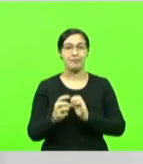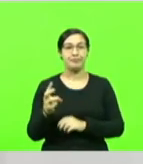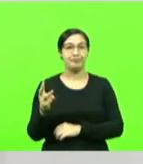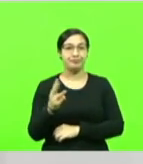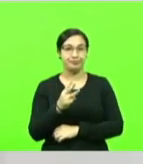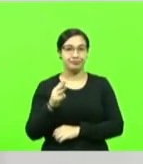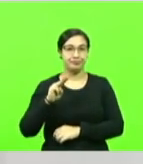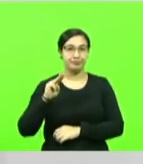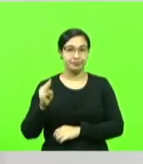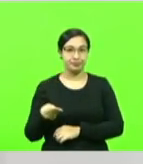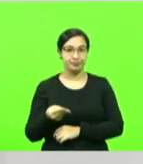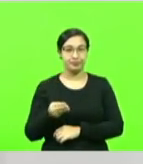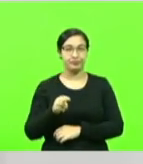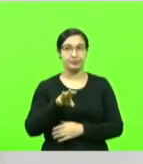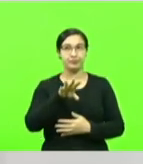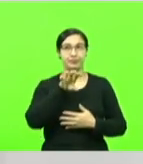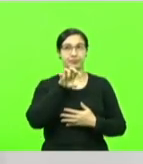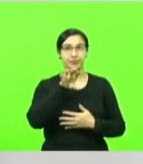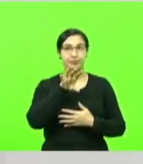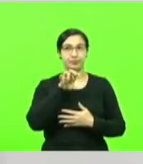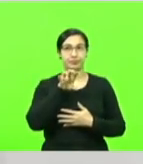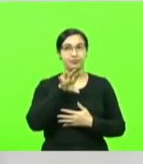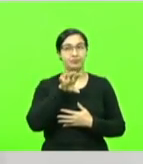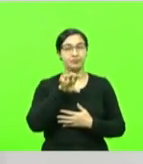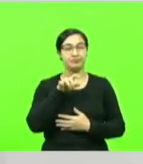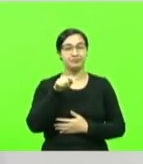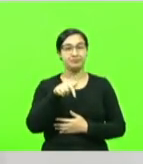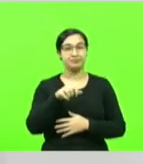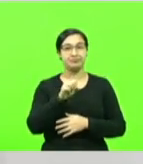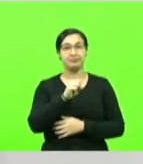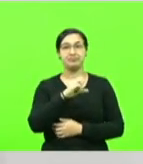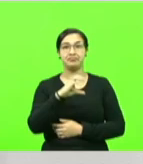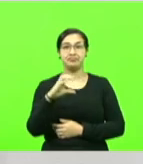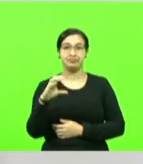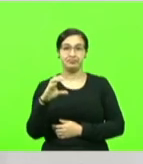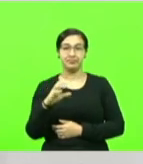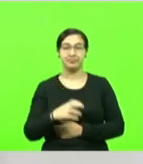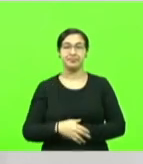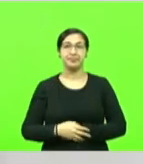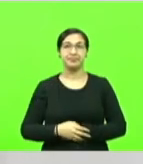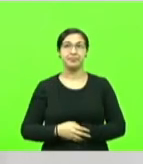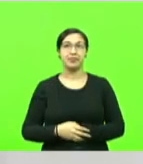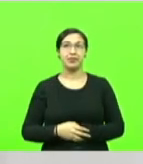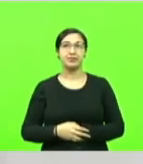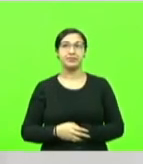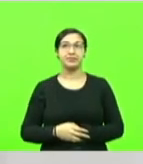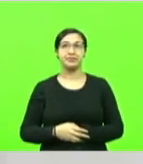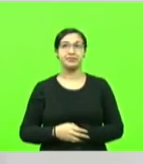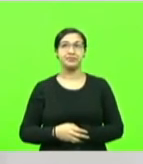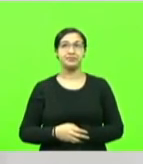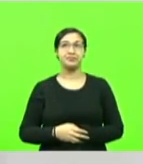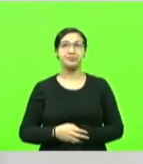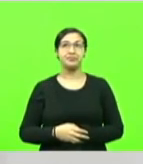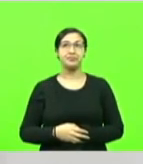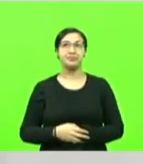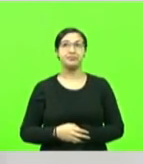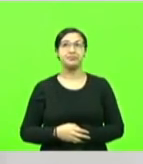dos respiradores fantasmas aqui em Santa Catarina. E eu queria compartilhar com vocês,